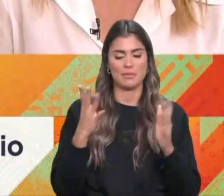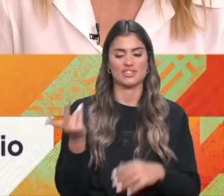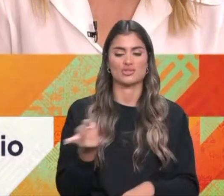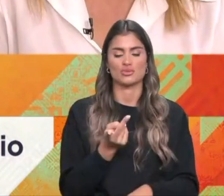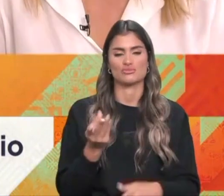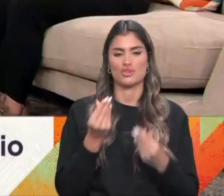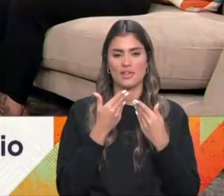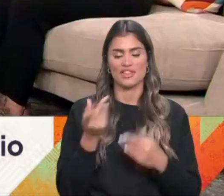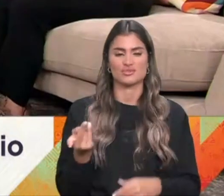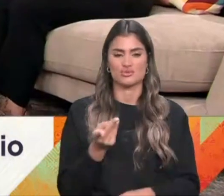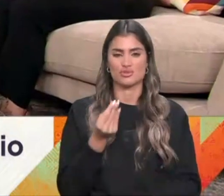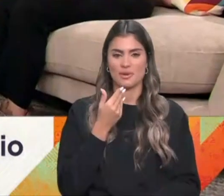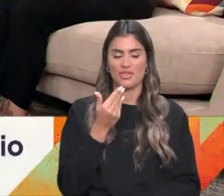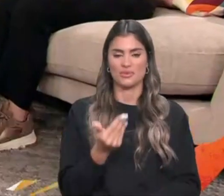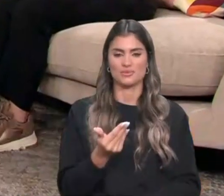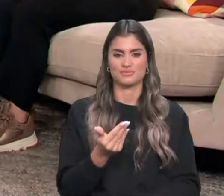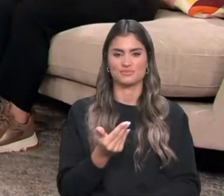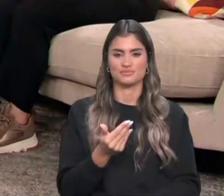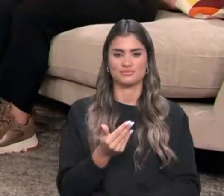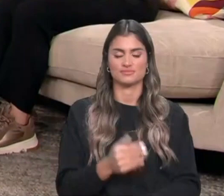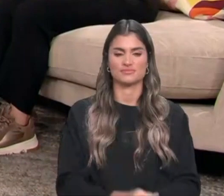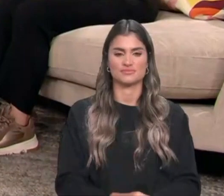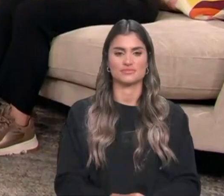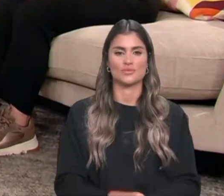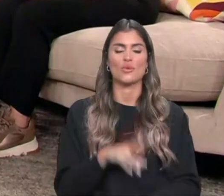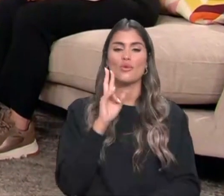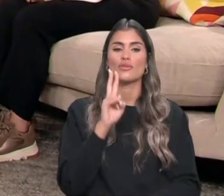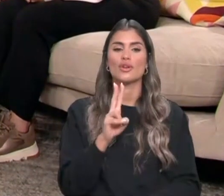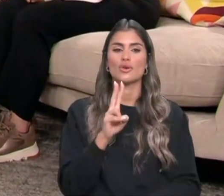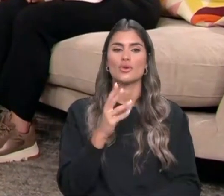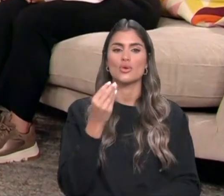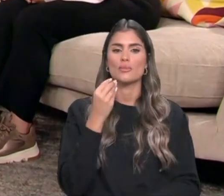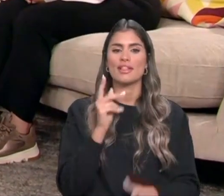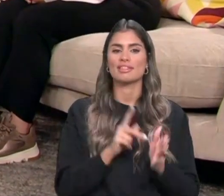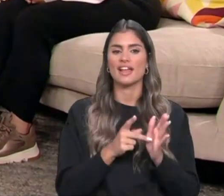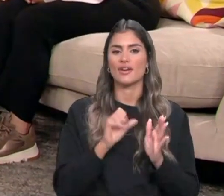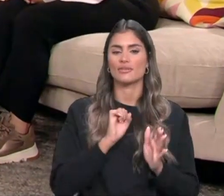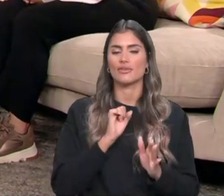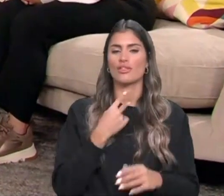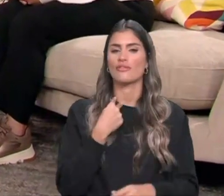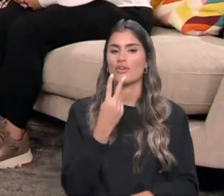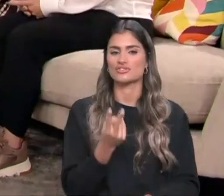Lange. Obrigada. Obrigada, Eu vou ver como é que está a minha técnica vocal. Por favor.